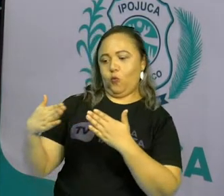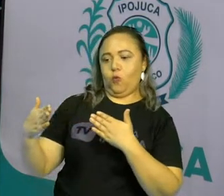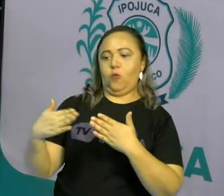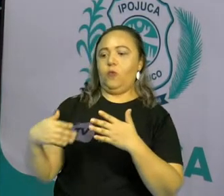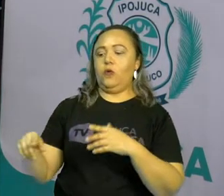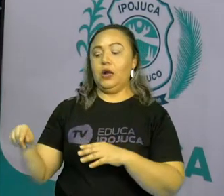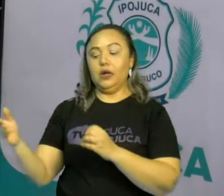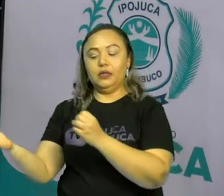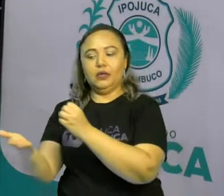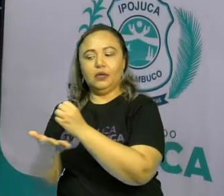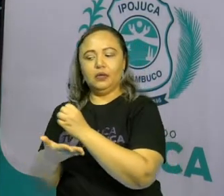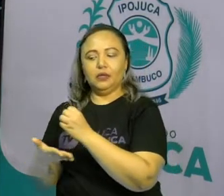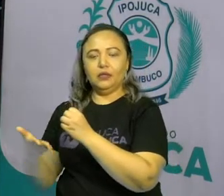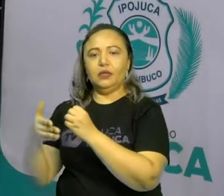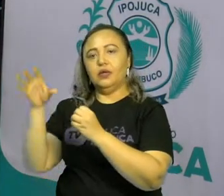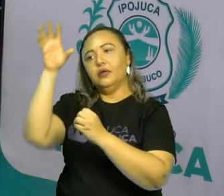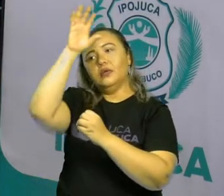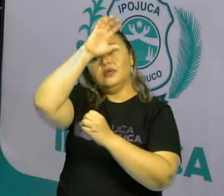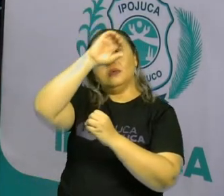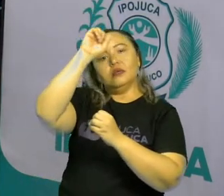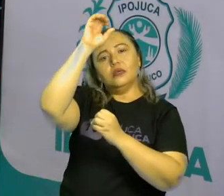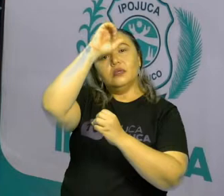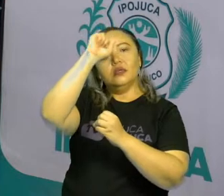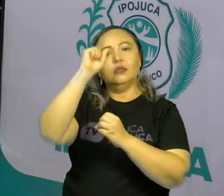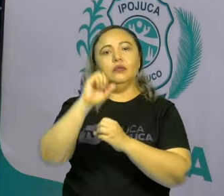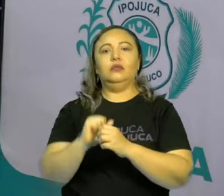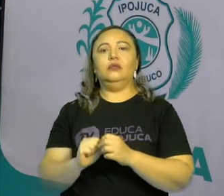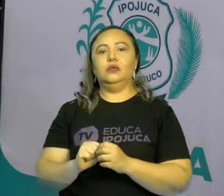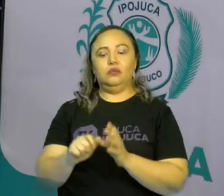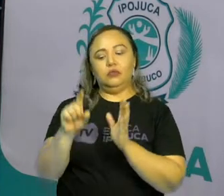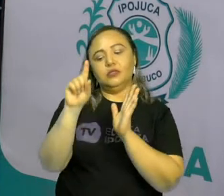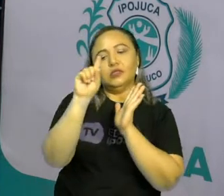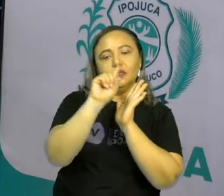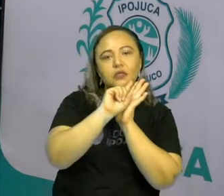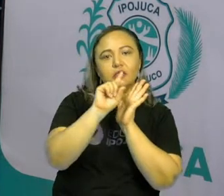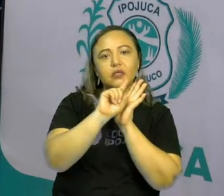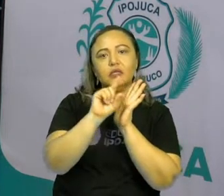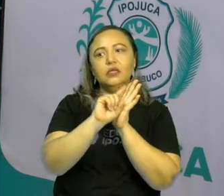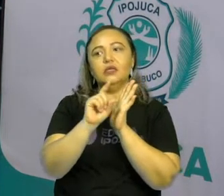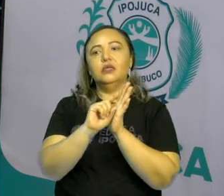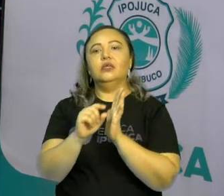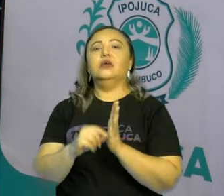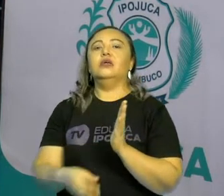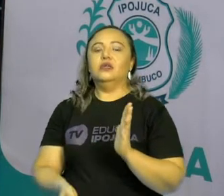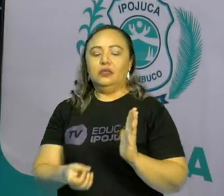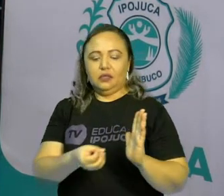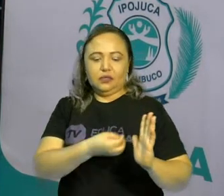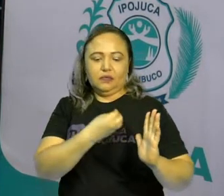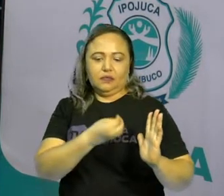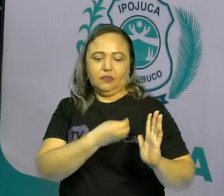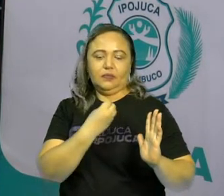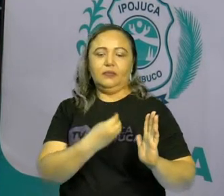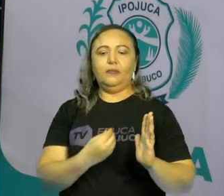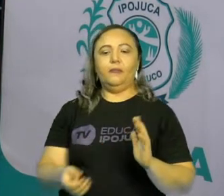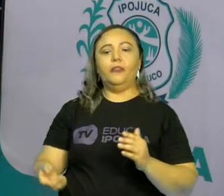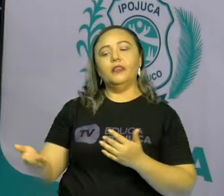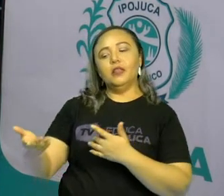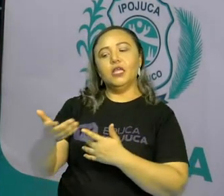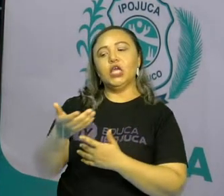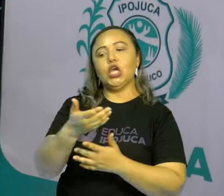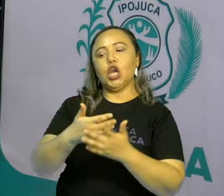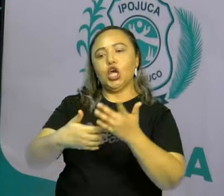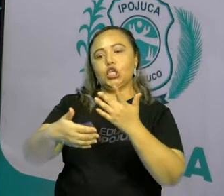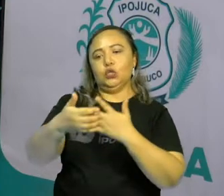dela, aprendemos os principais princípios de sobrevivência e de relação